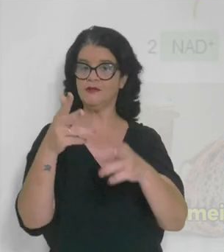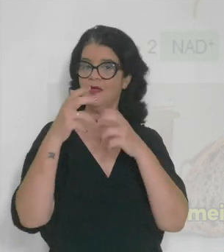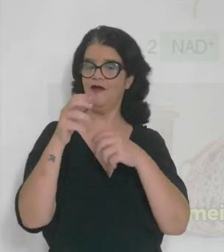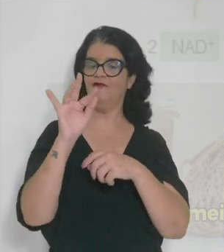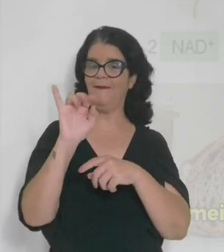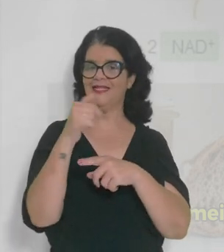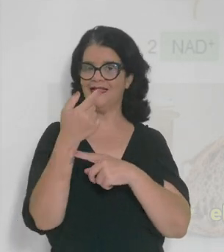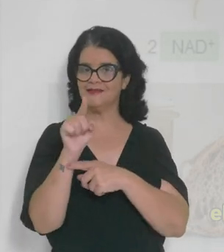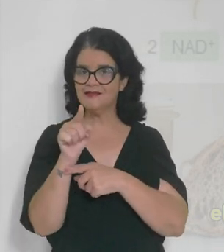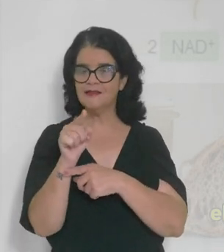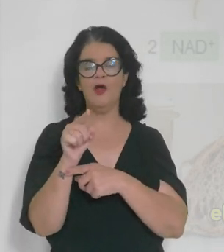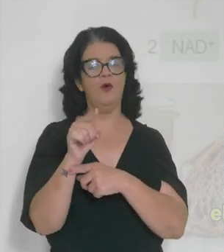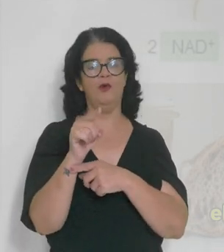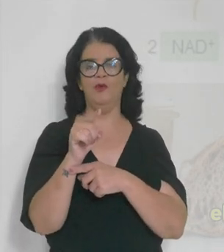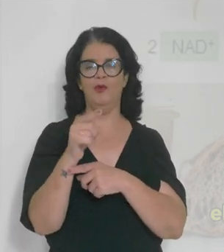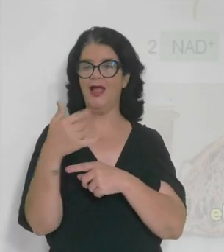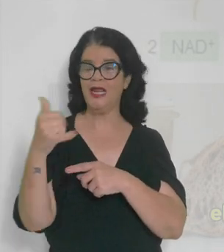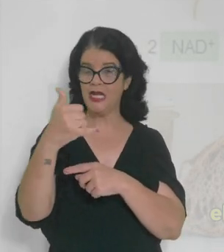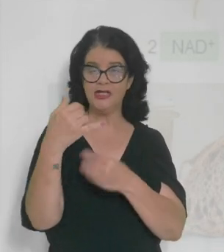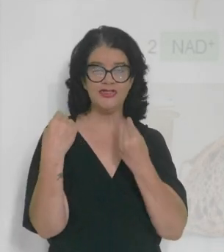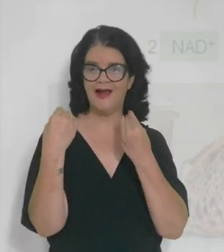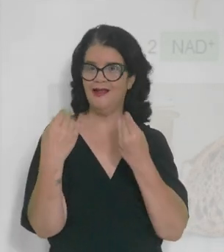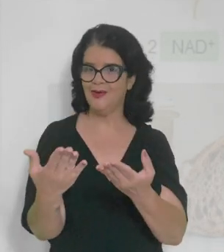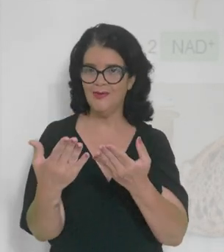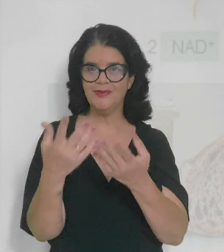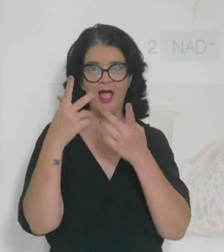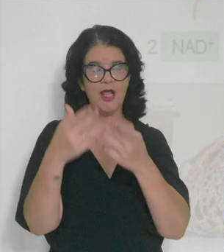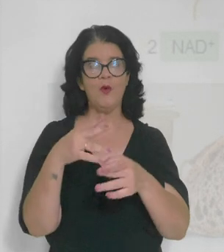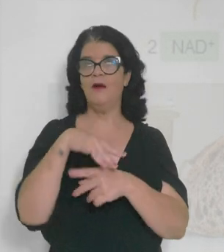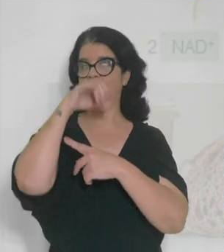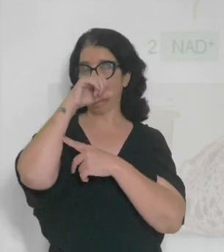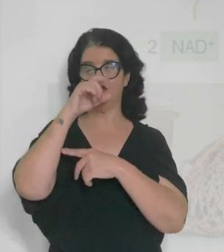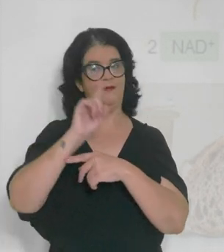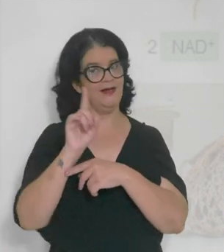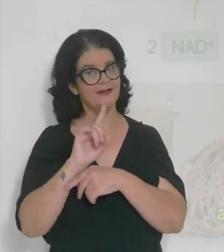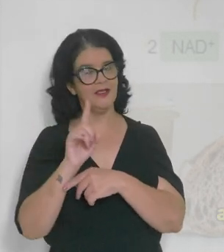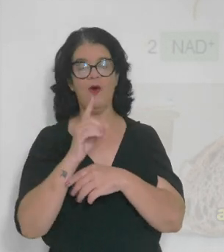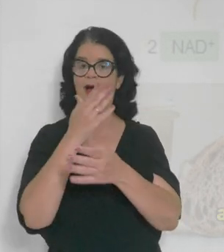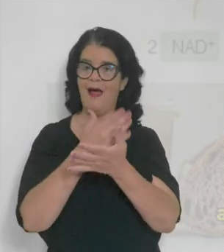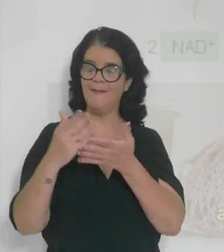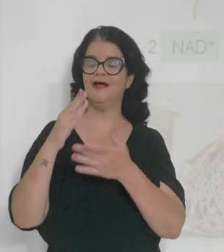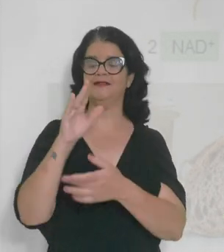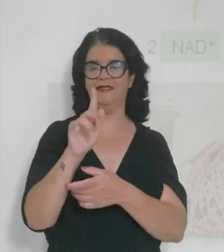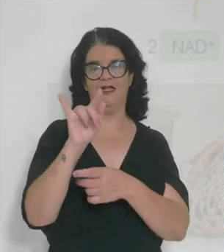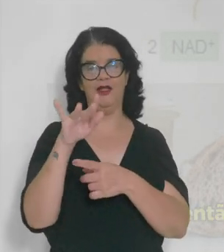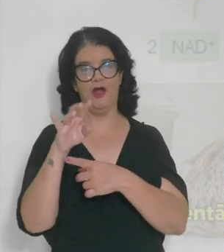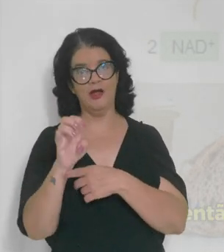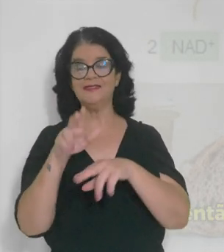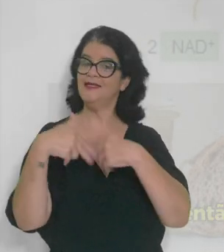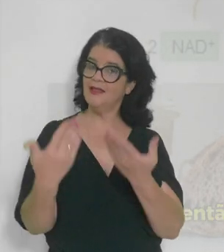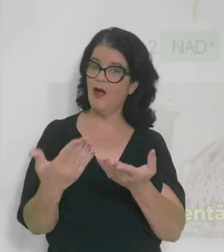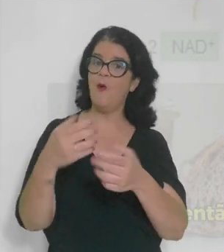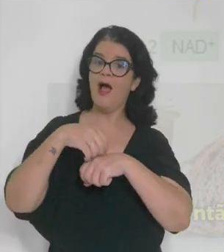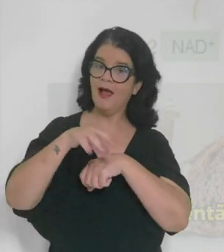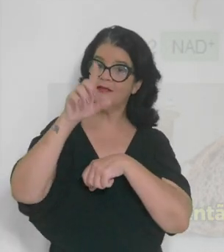nota. A fermentação, ela não dá tanta energia quanto a respiração, né? A partir de uma glicose. Então,